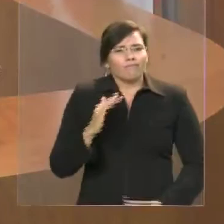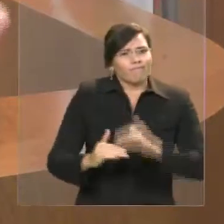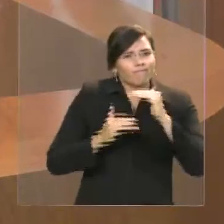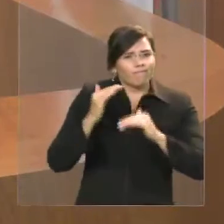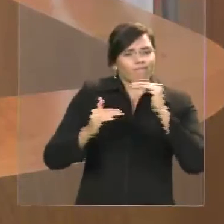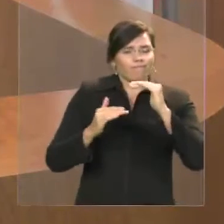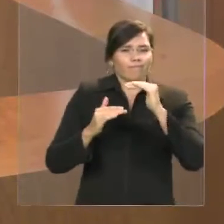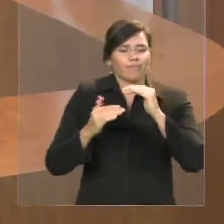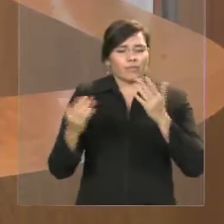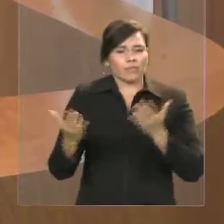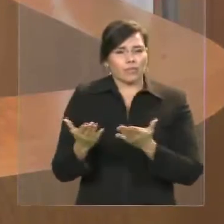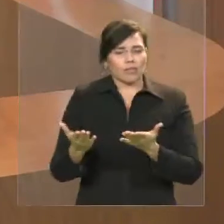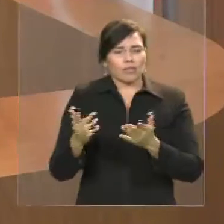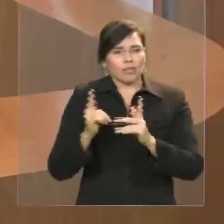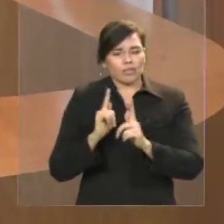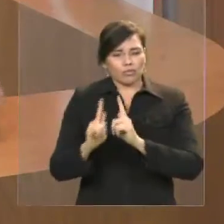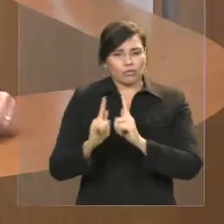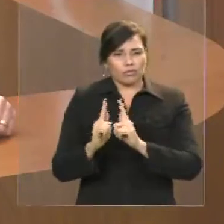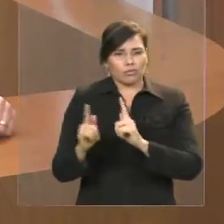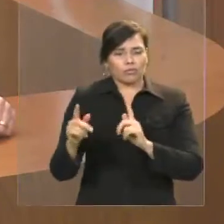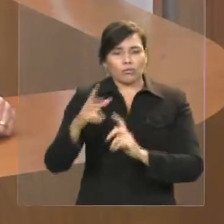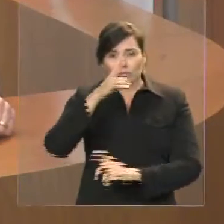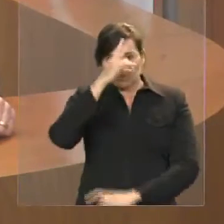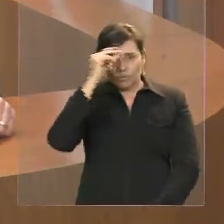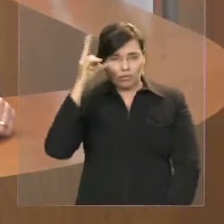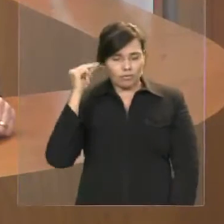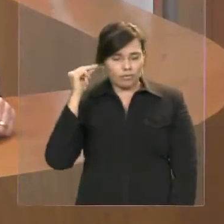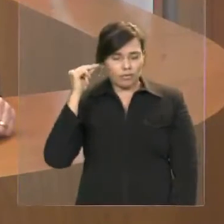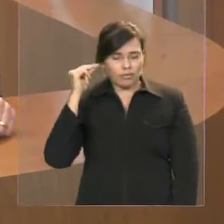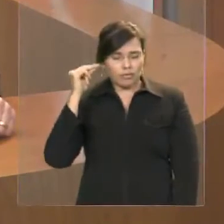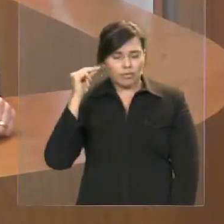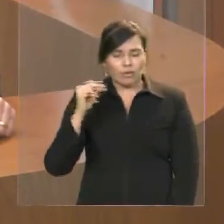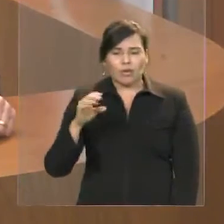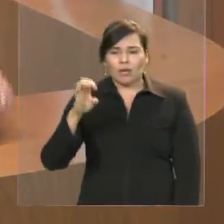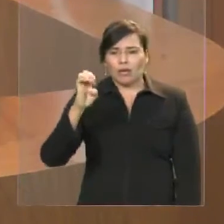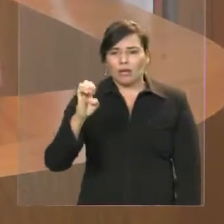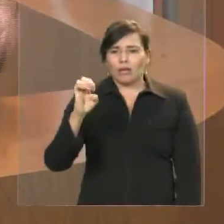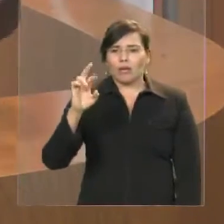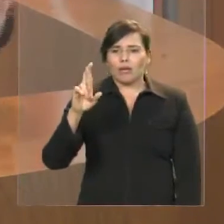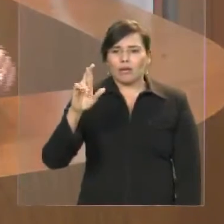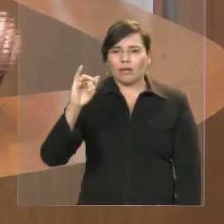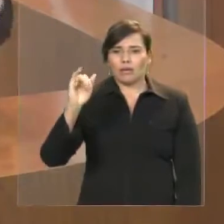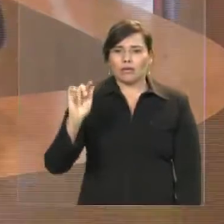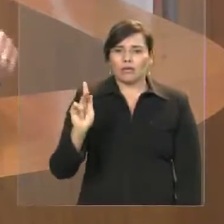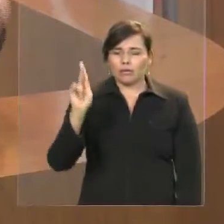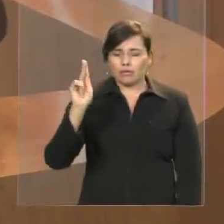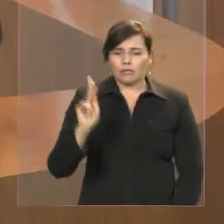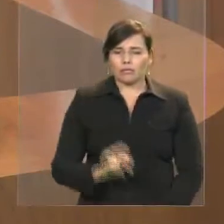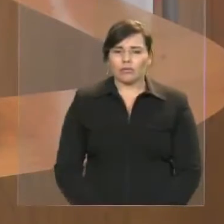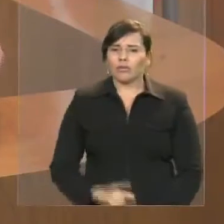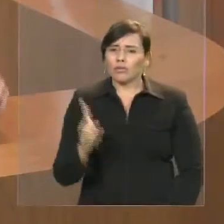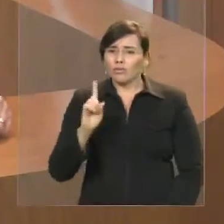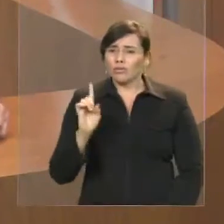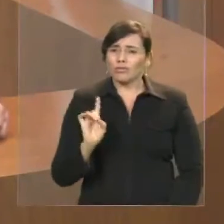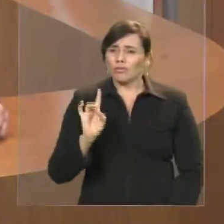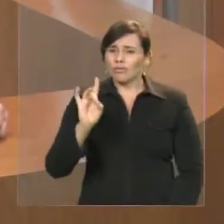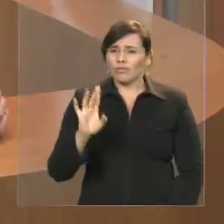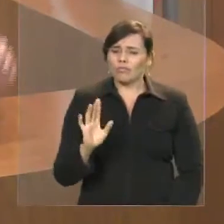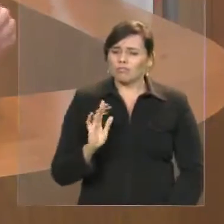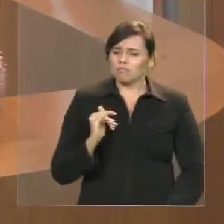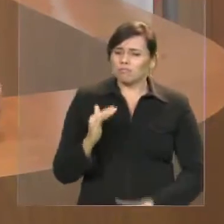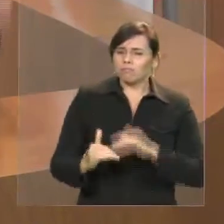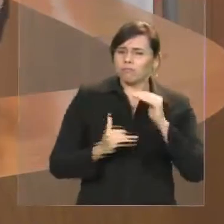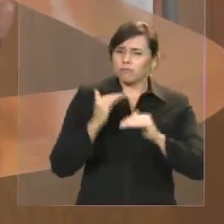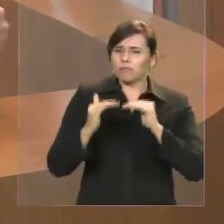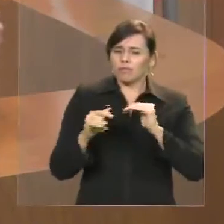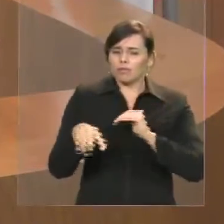na construção de escolas. A população reconhece os avanços que existem e